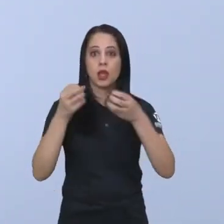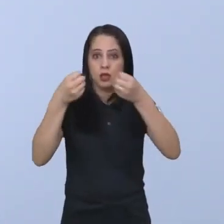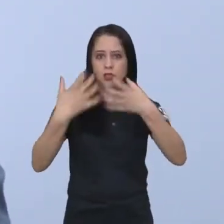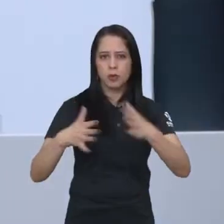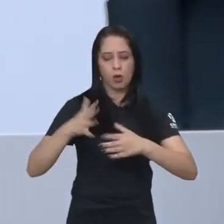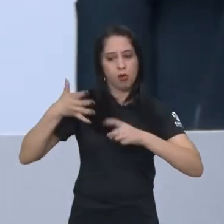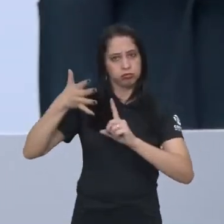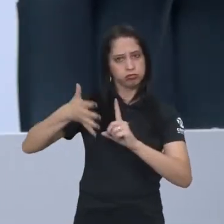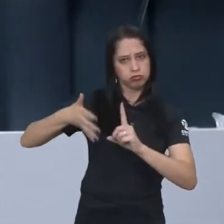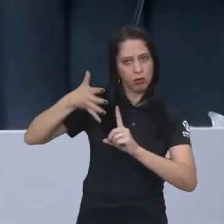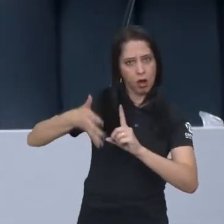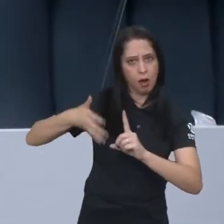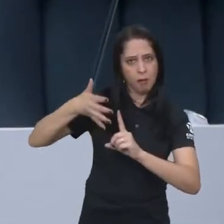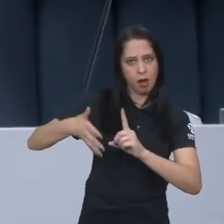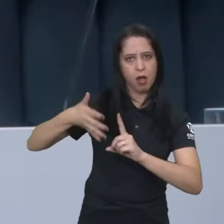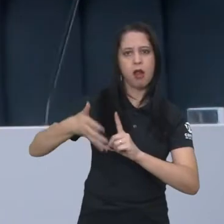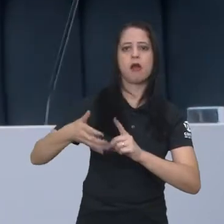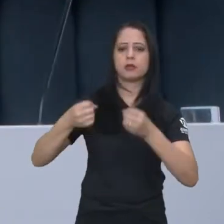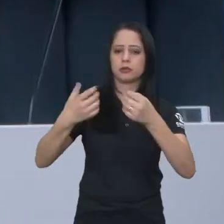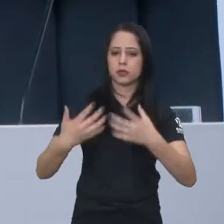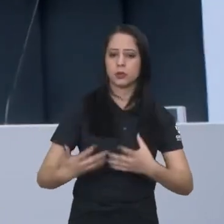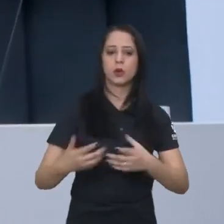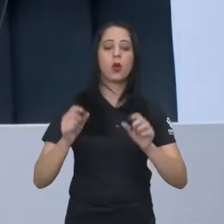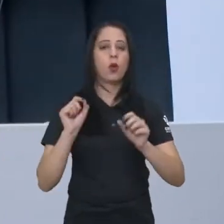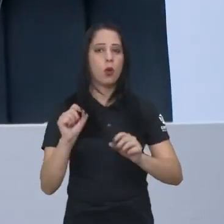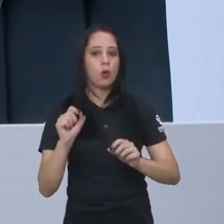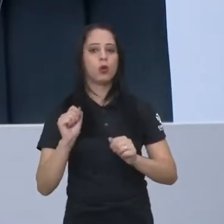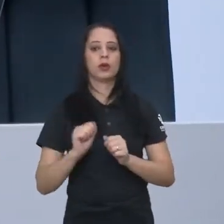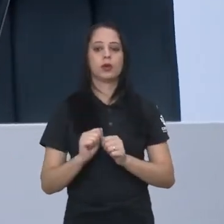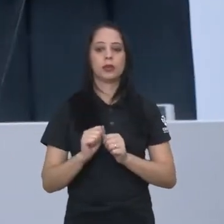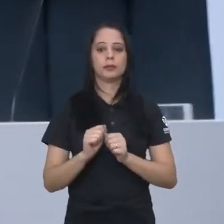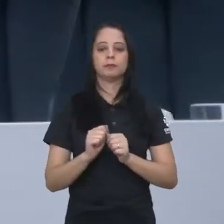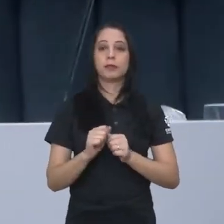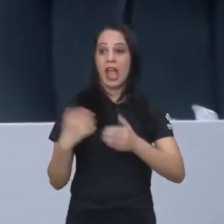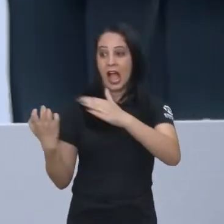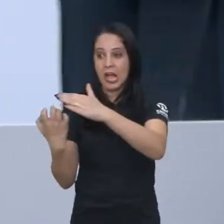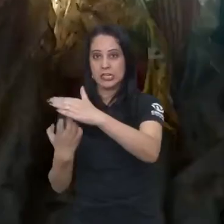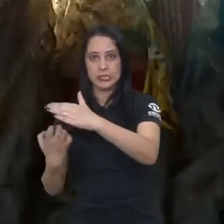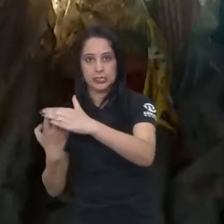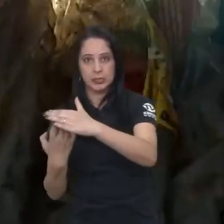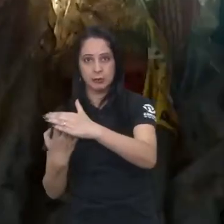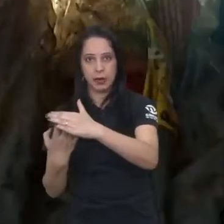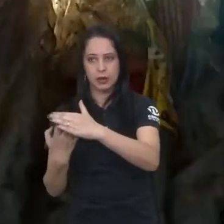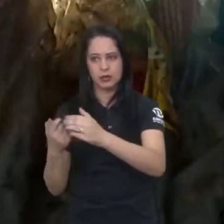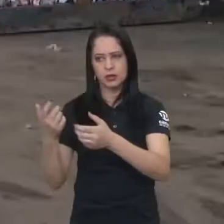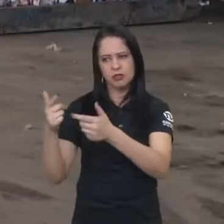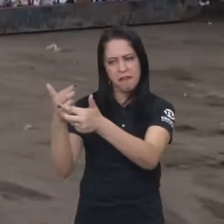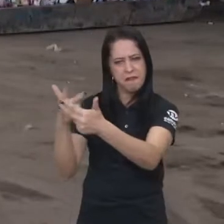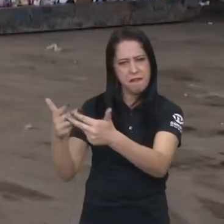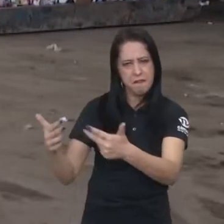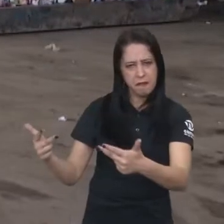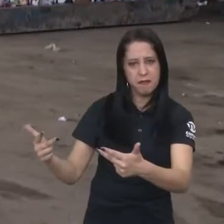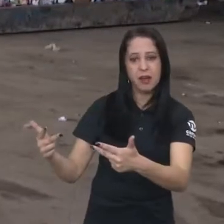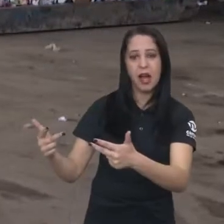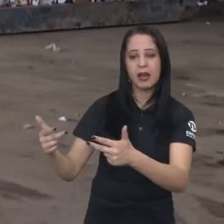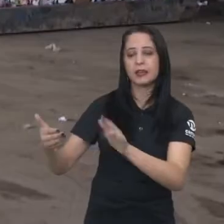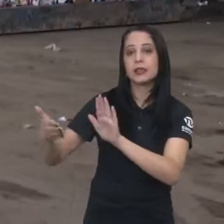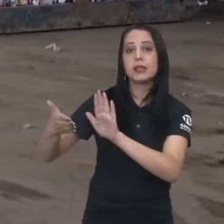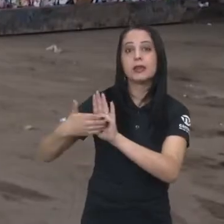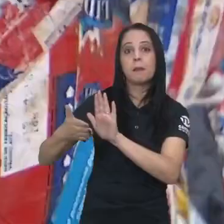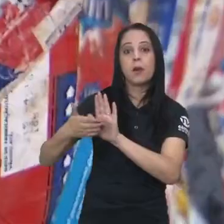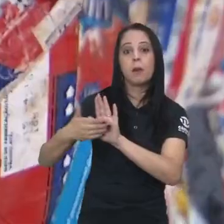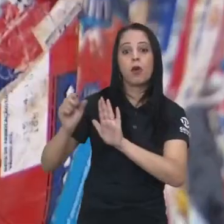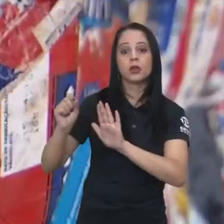ambiental, chamou a atenção para o conceito conhecido como logística reversa. Nesse processo, as empresas adotam